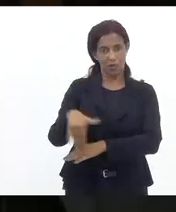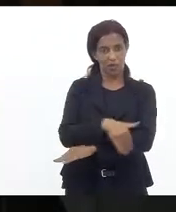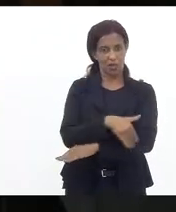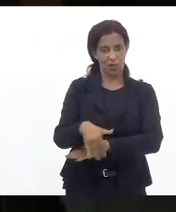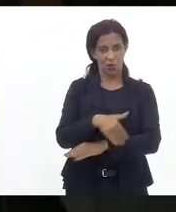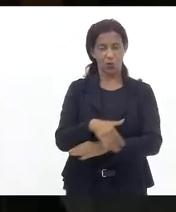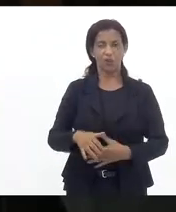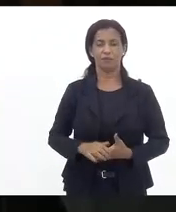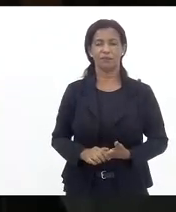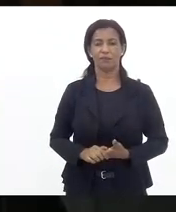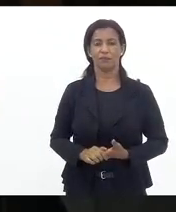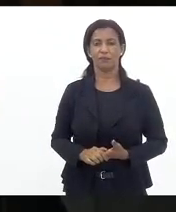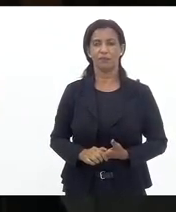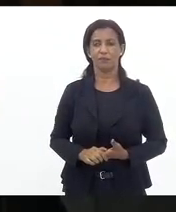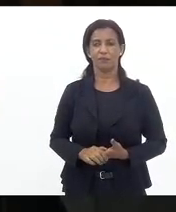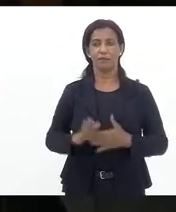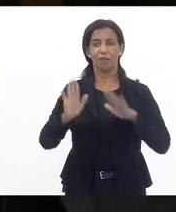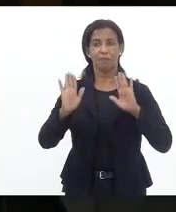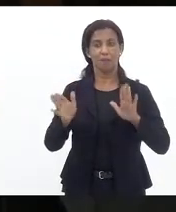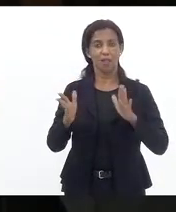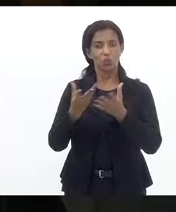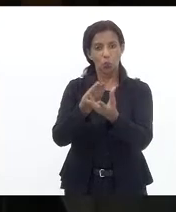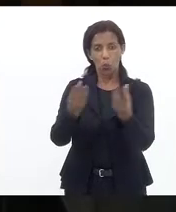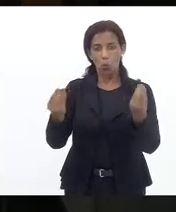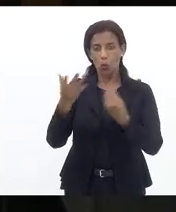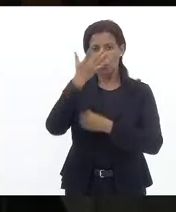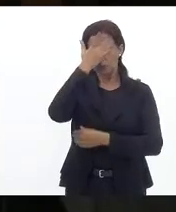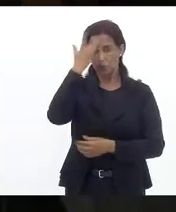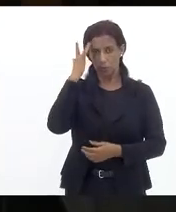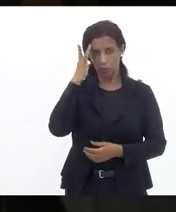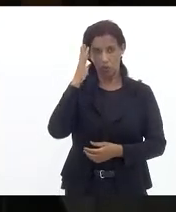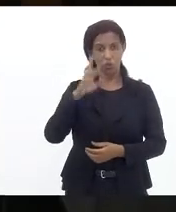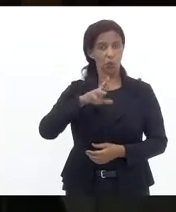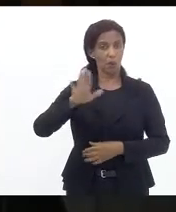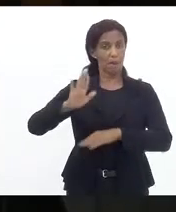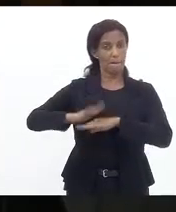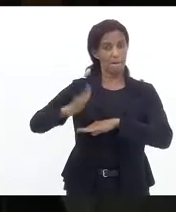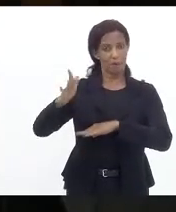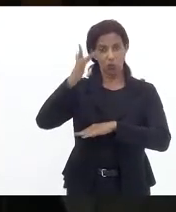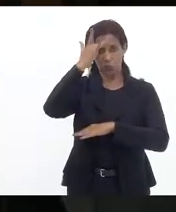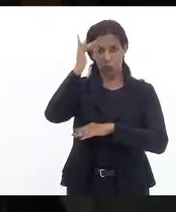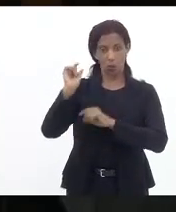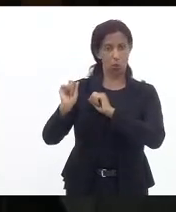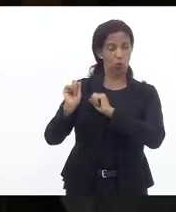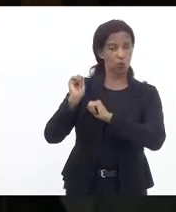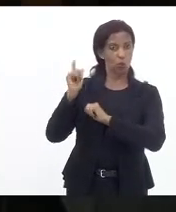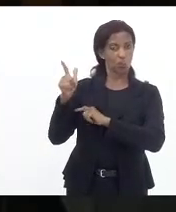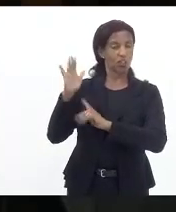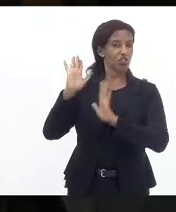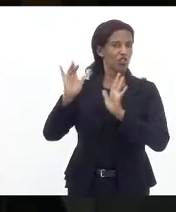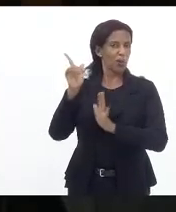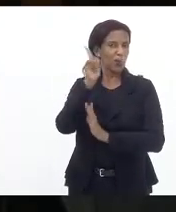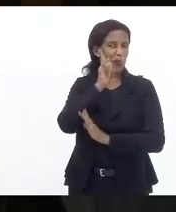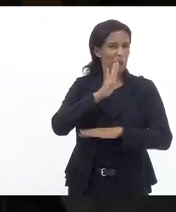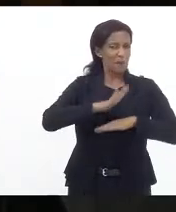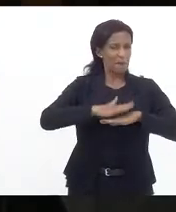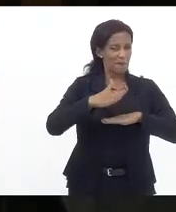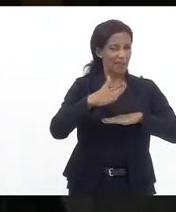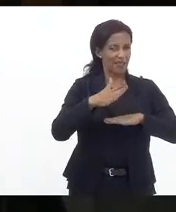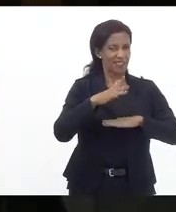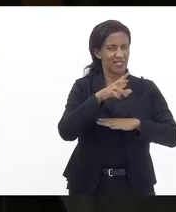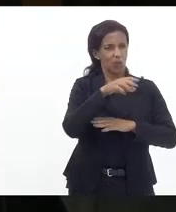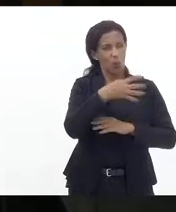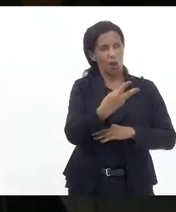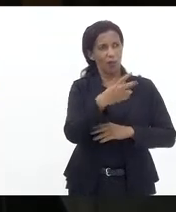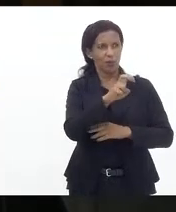é inegável mas muita gente não é mais gente do que a gente já conseguiu levar em quatro ou cinco